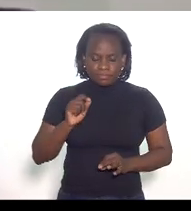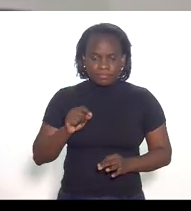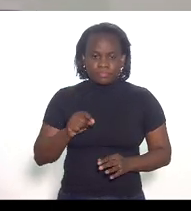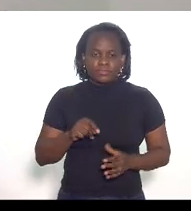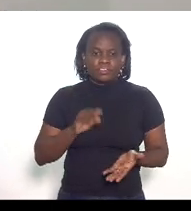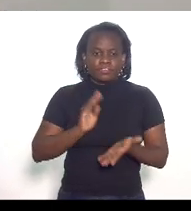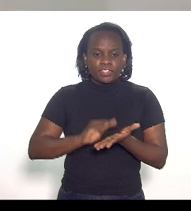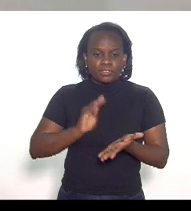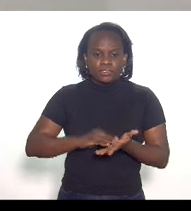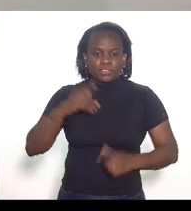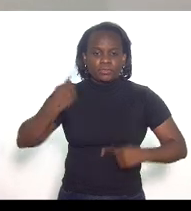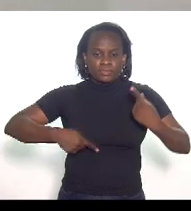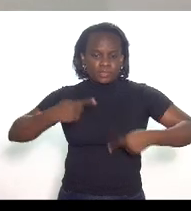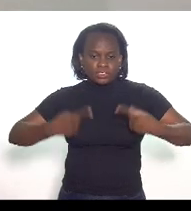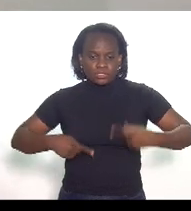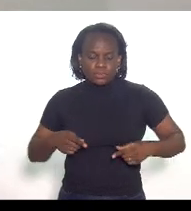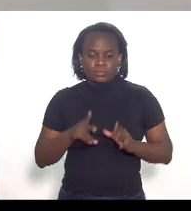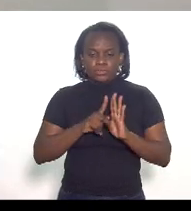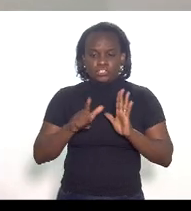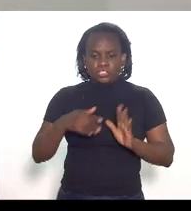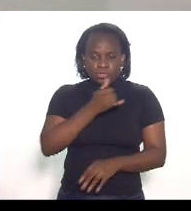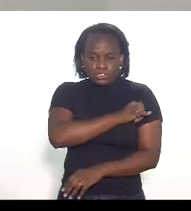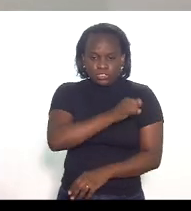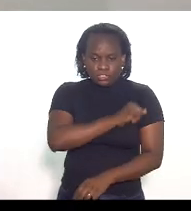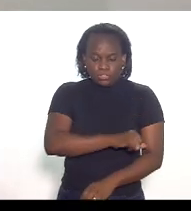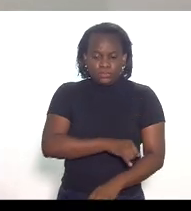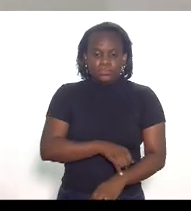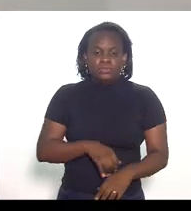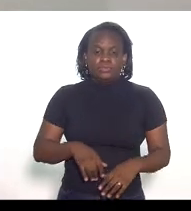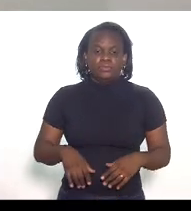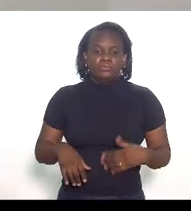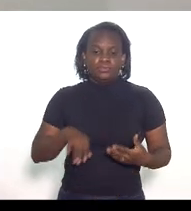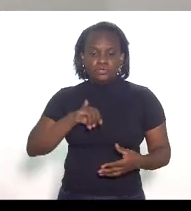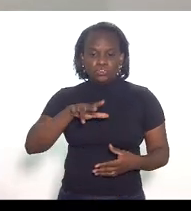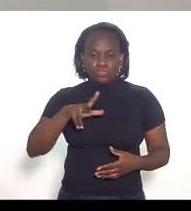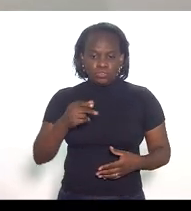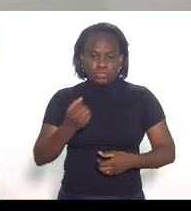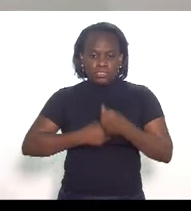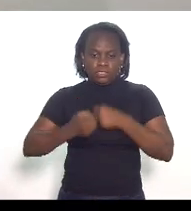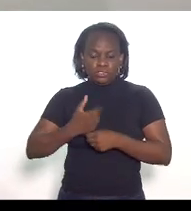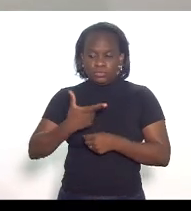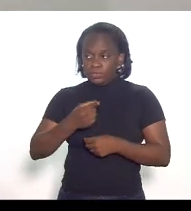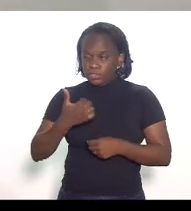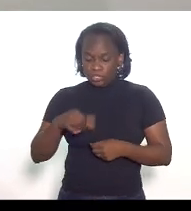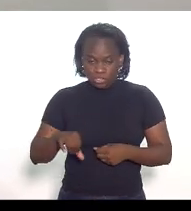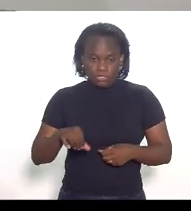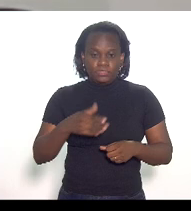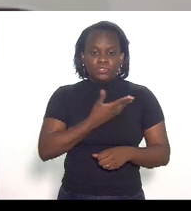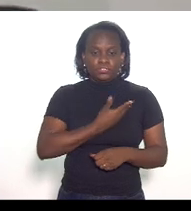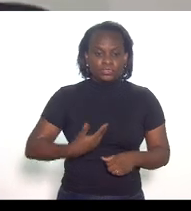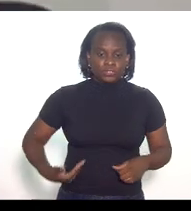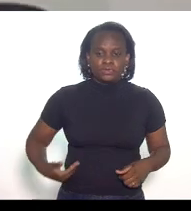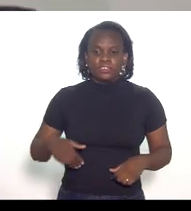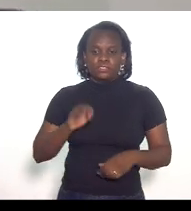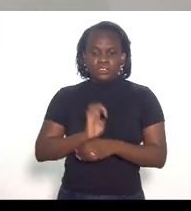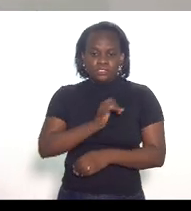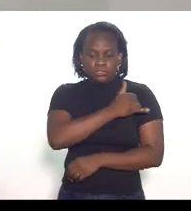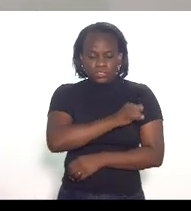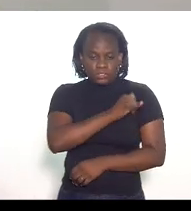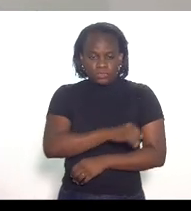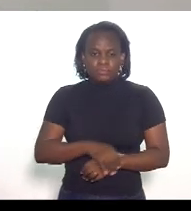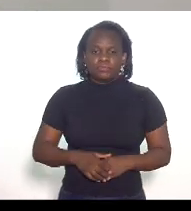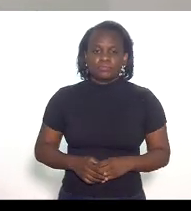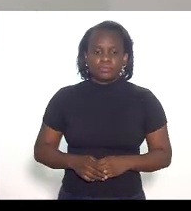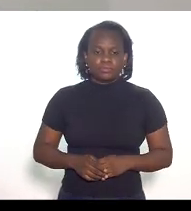falta de competitividade dos projetos do Rio de Janeiro em julho de 2019 do governo do estado do Rio de Janeiro